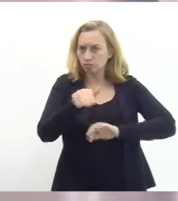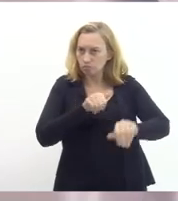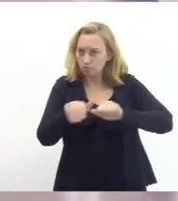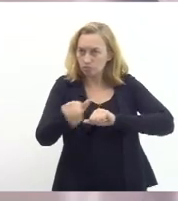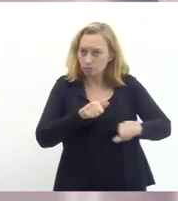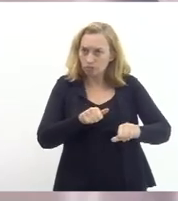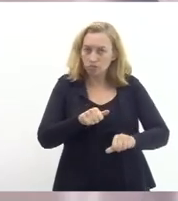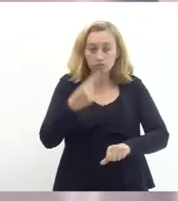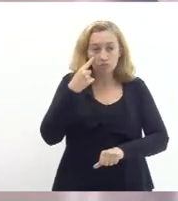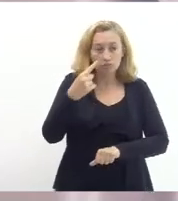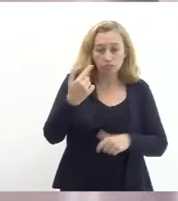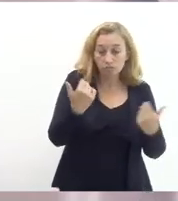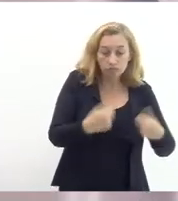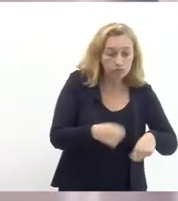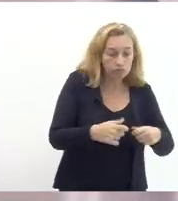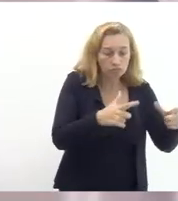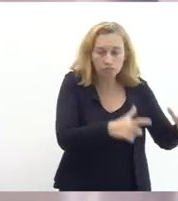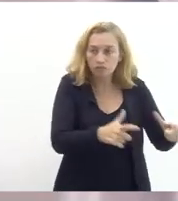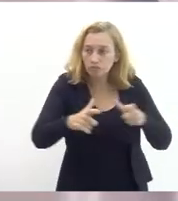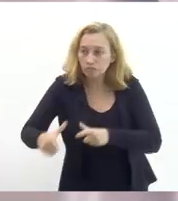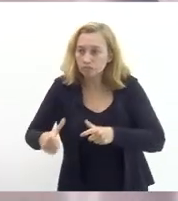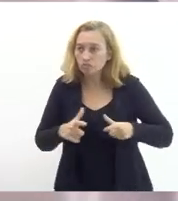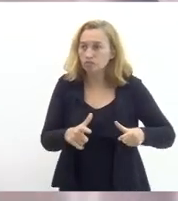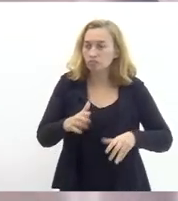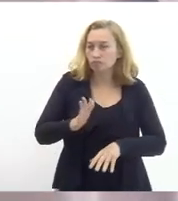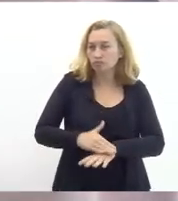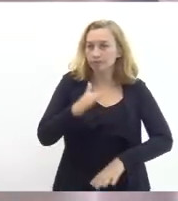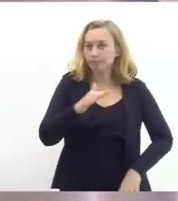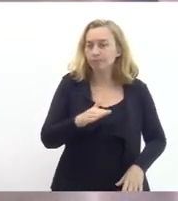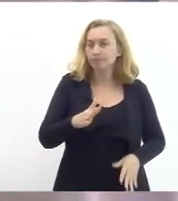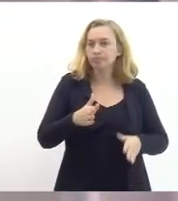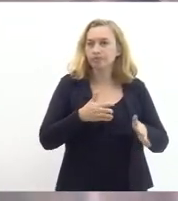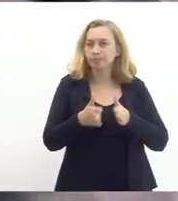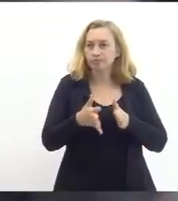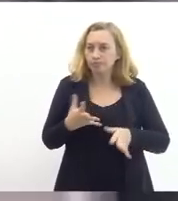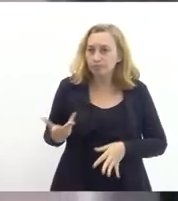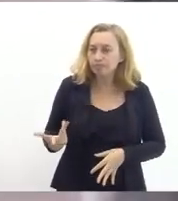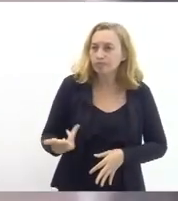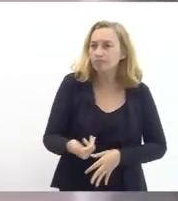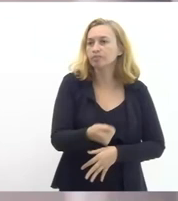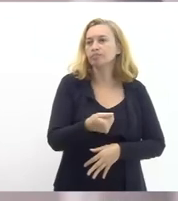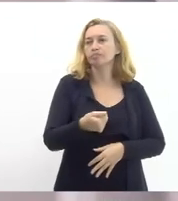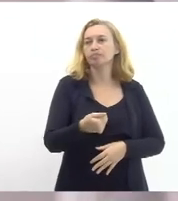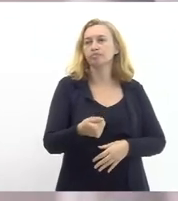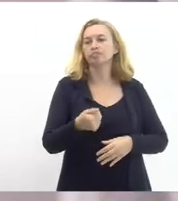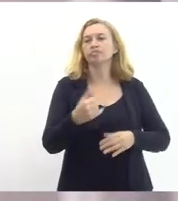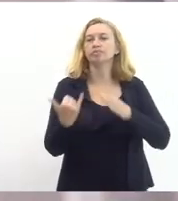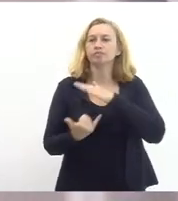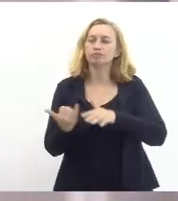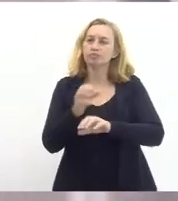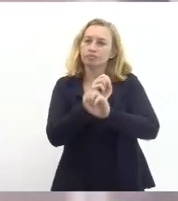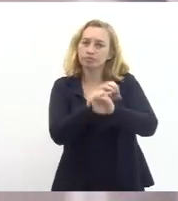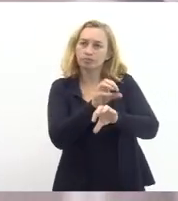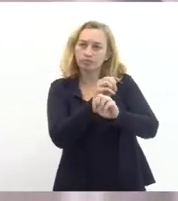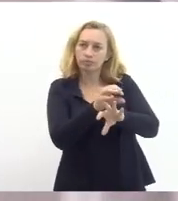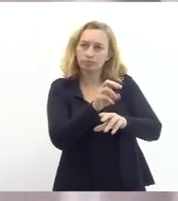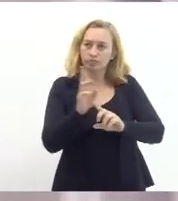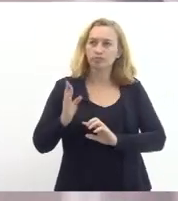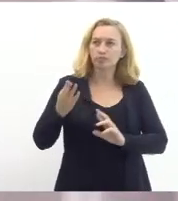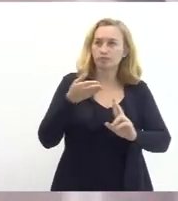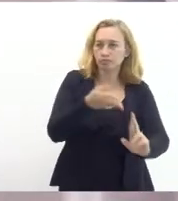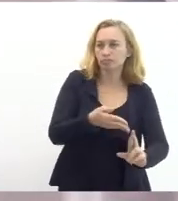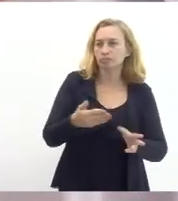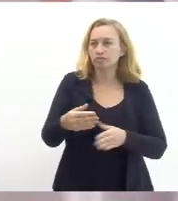mais drásticas e de forma a garantir um funcionamento minimamente adequado das nossas instituições de ensino que tenha como referência